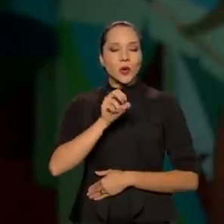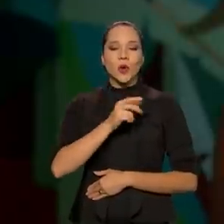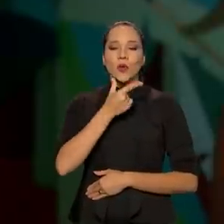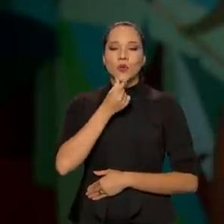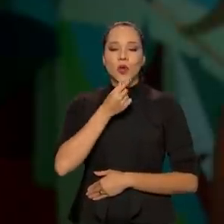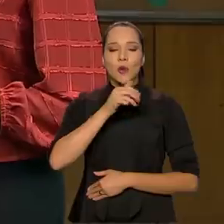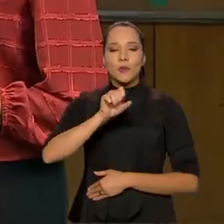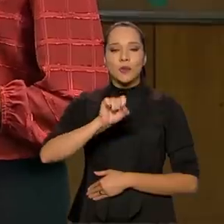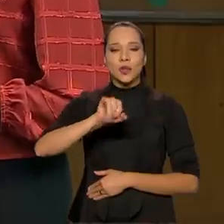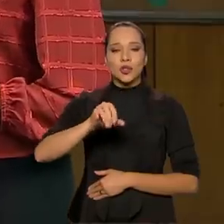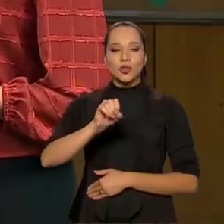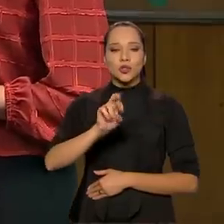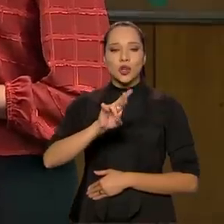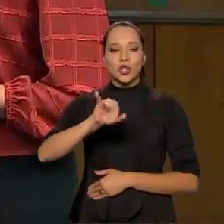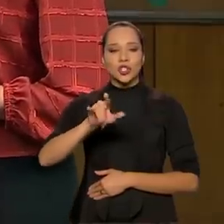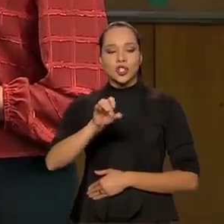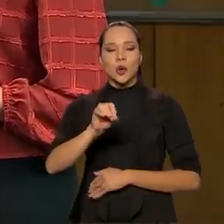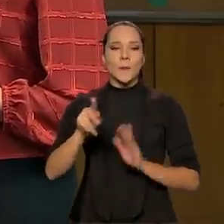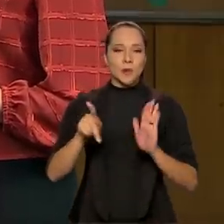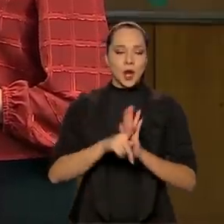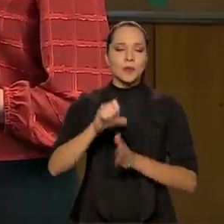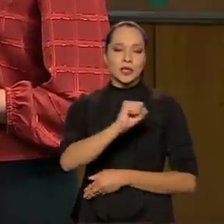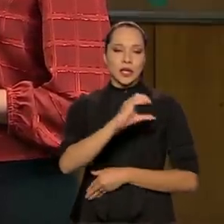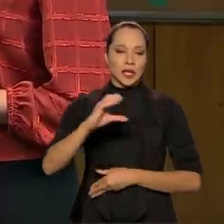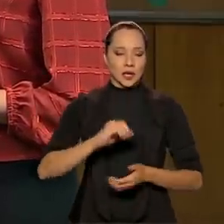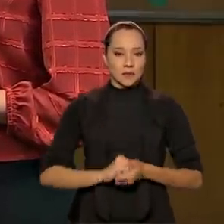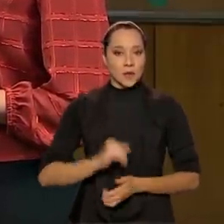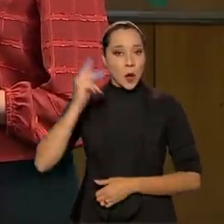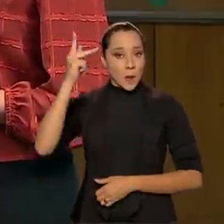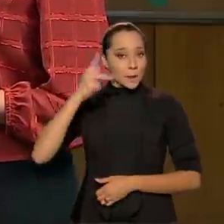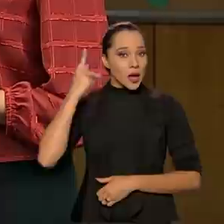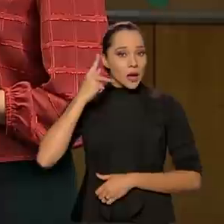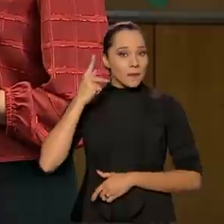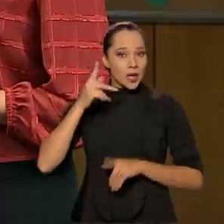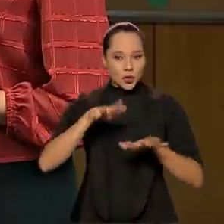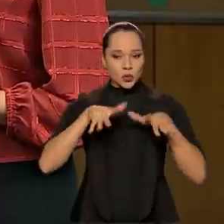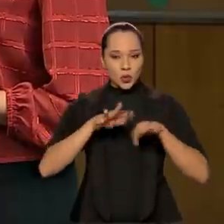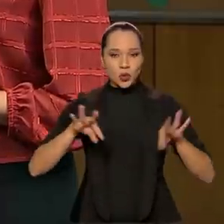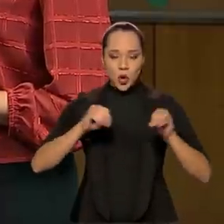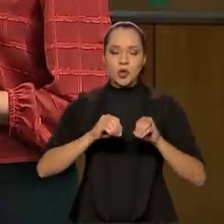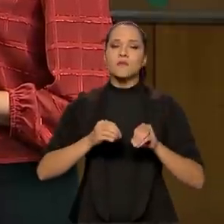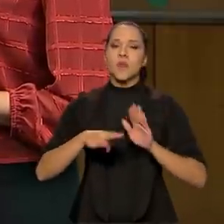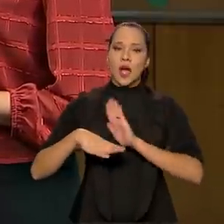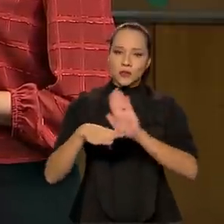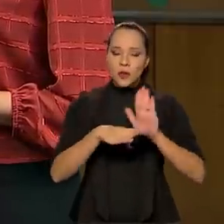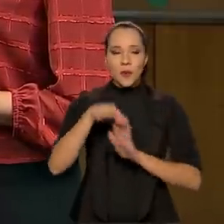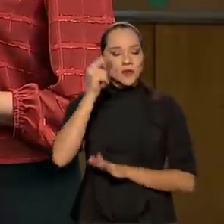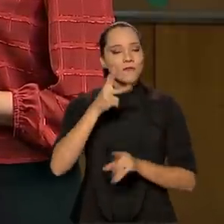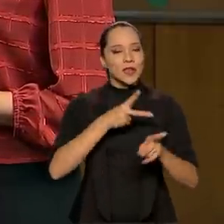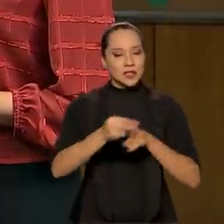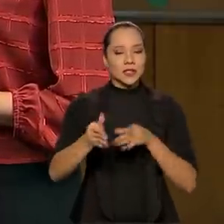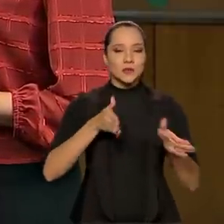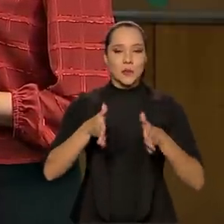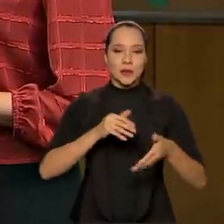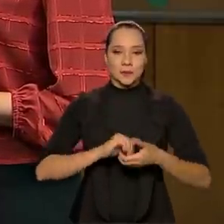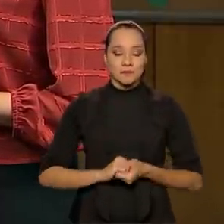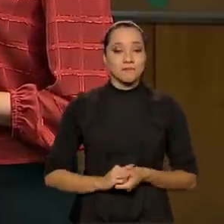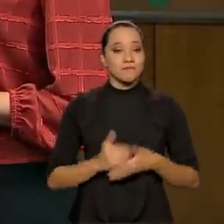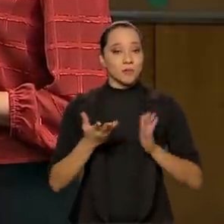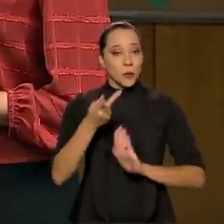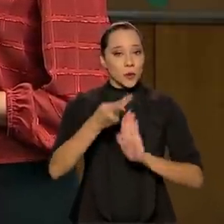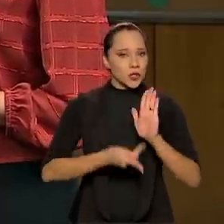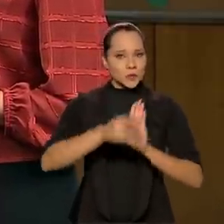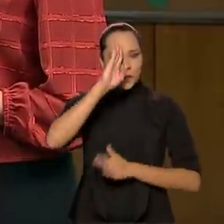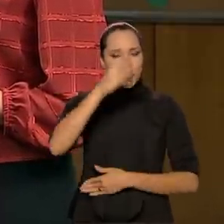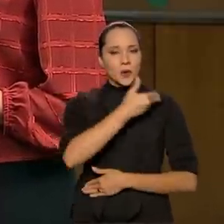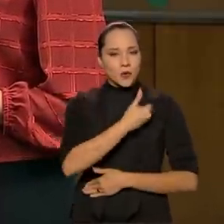Santa Catarina. Logicamente, o parlamento como um todo colaborou muito conosco para nós viessemos a vencer essa fase. Agora, o grande projeto